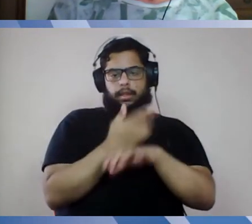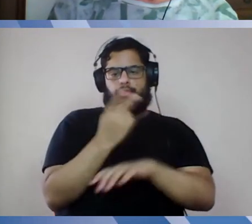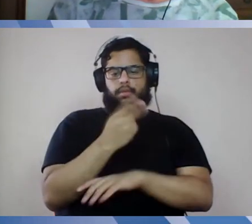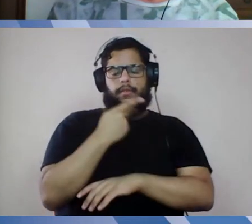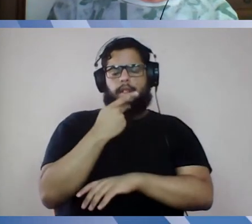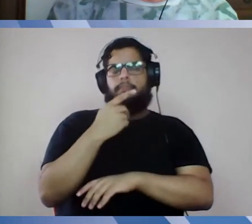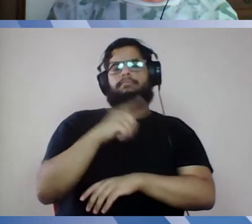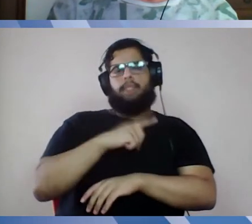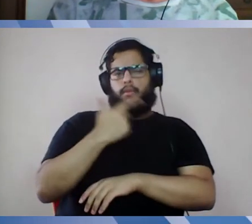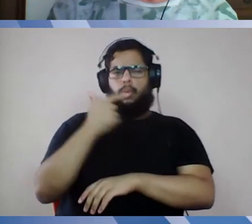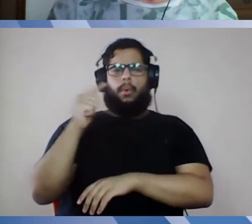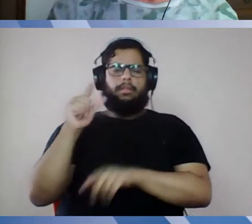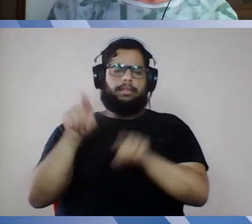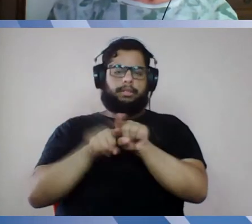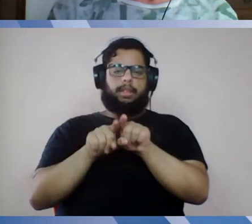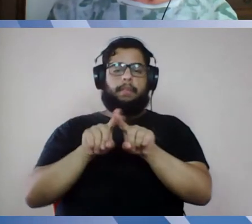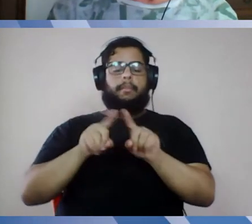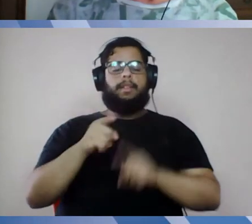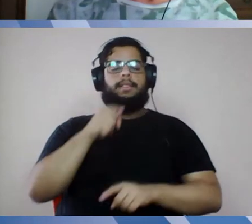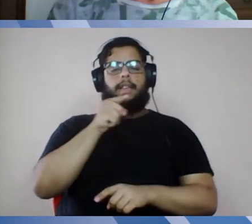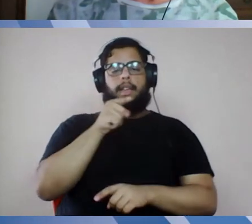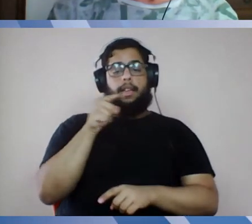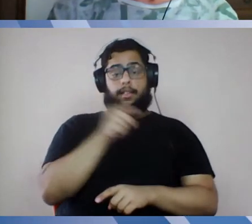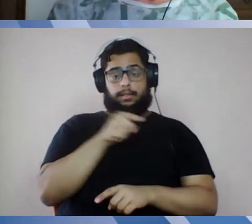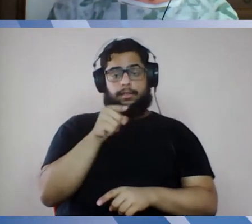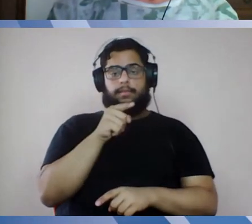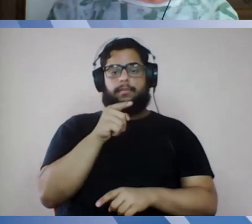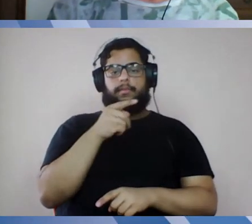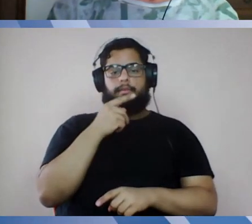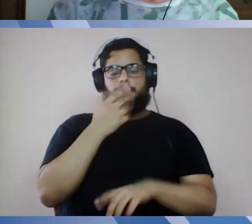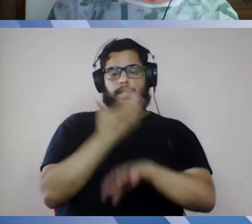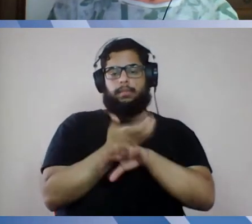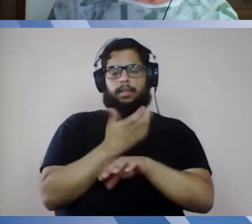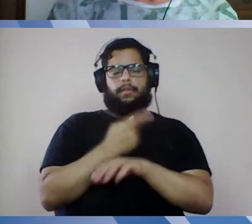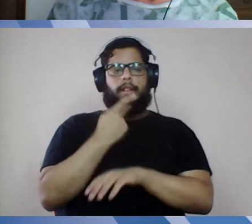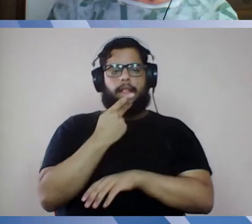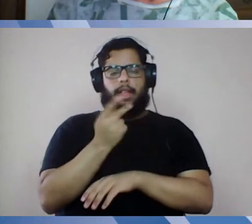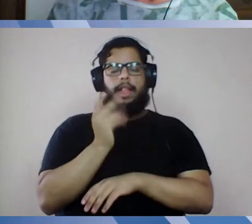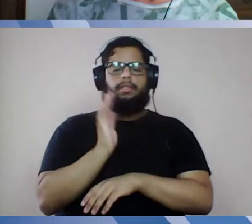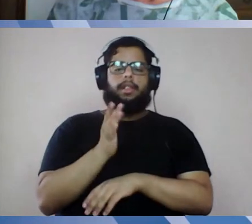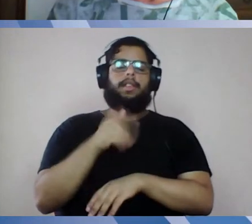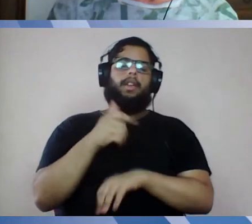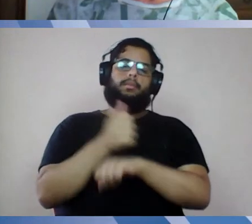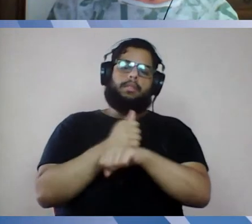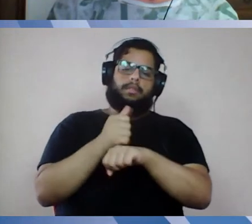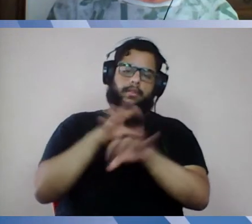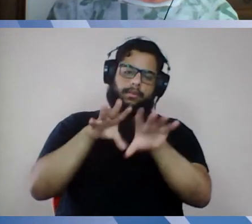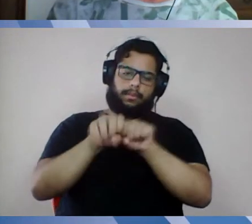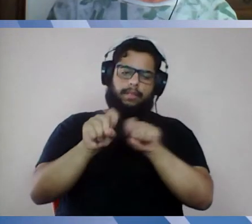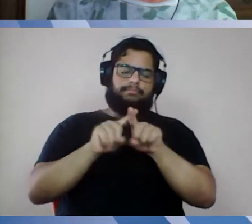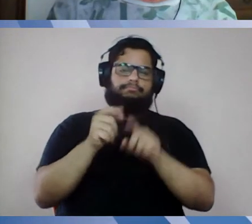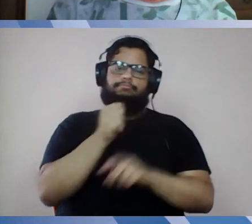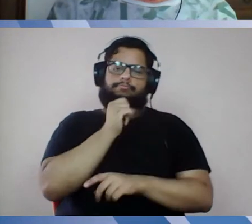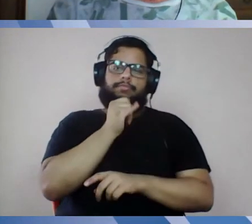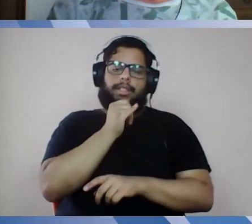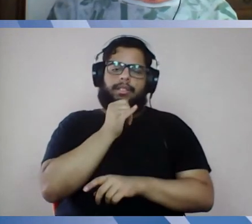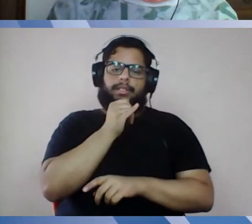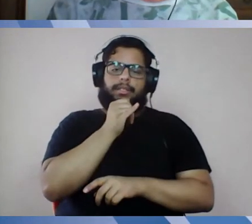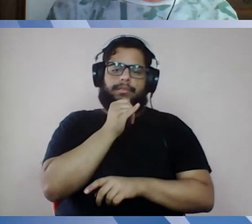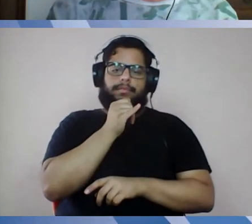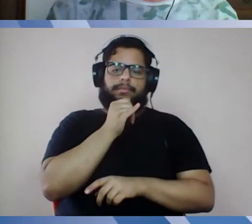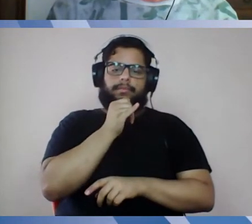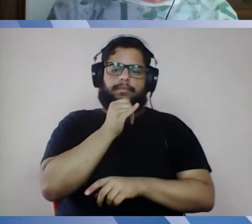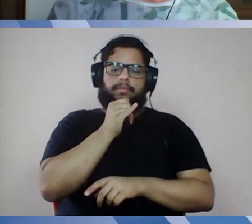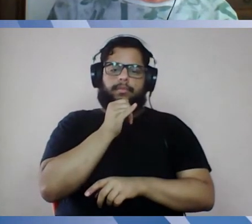outras práticas, né, então essas disciplinas que são já de um profissional formado, mas que trabalham com a formação prática